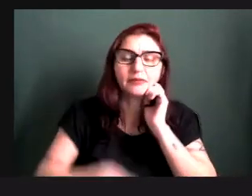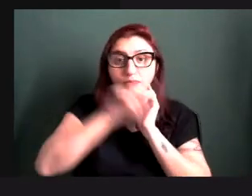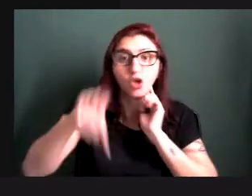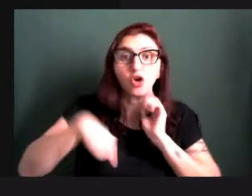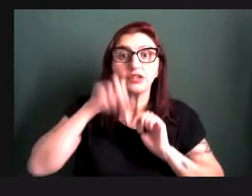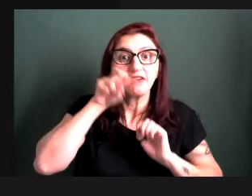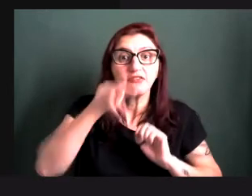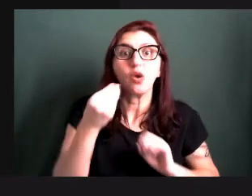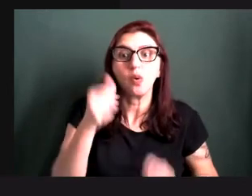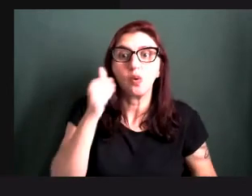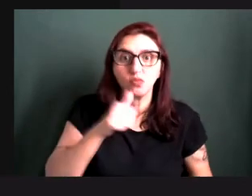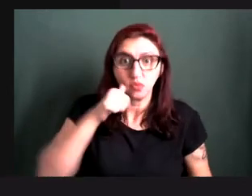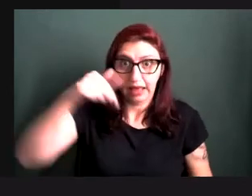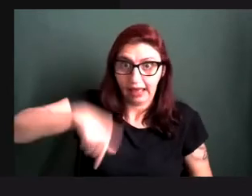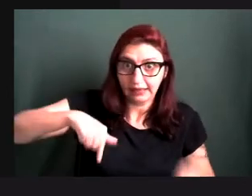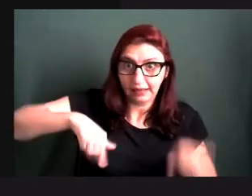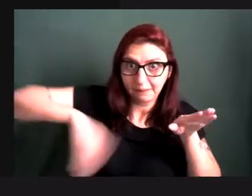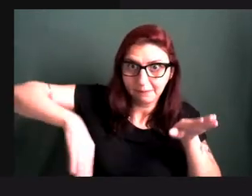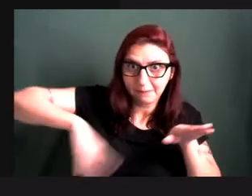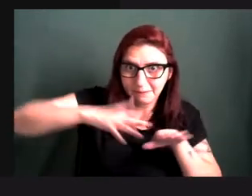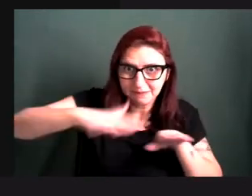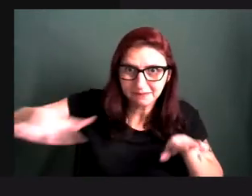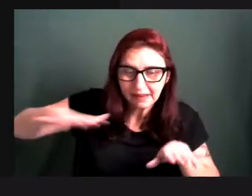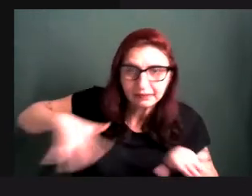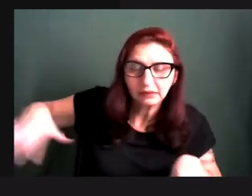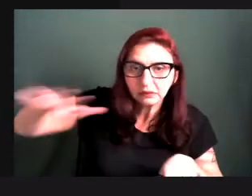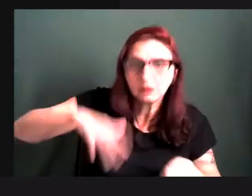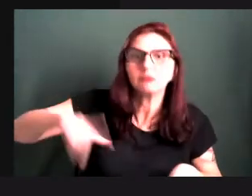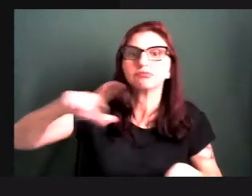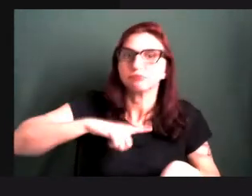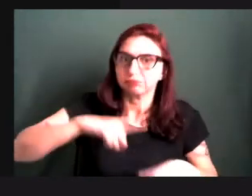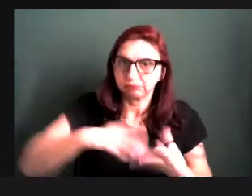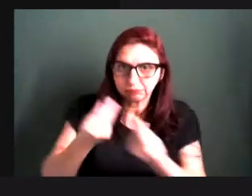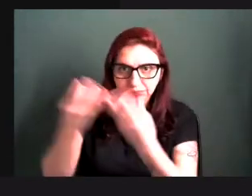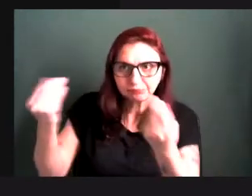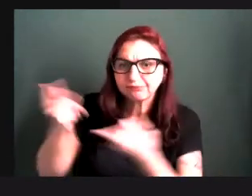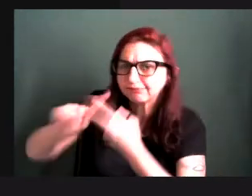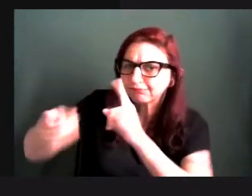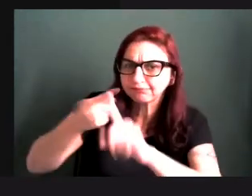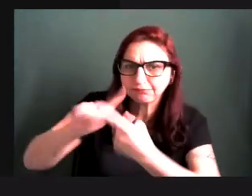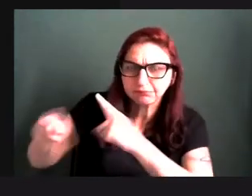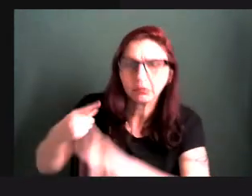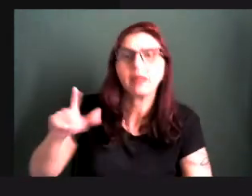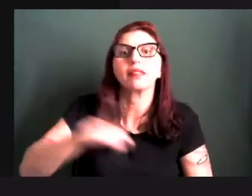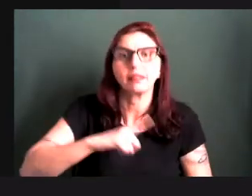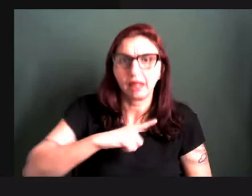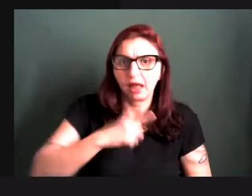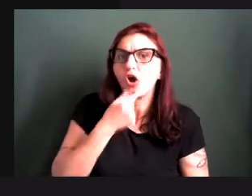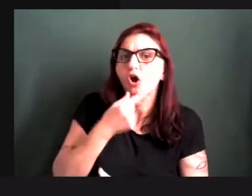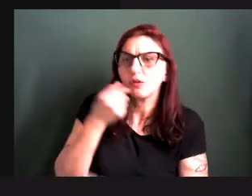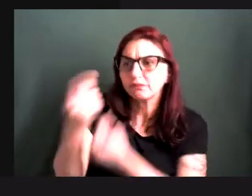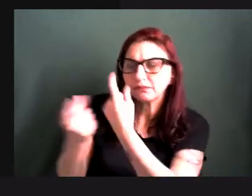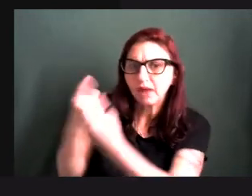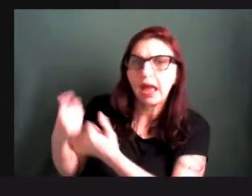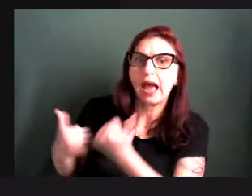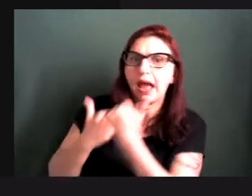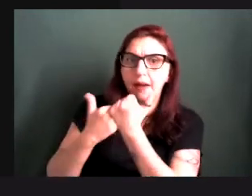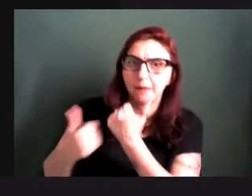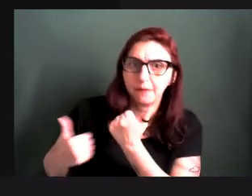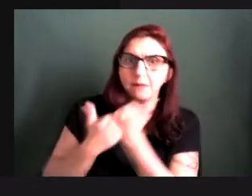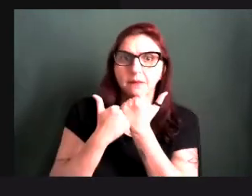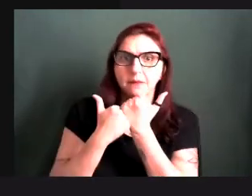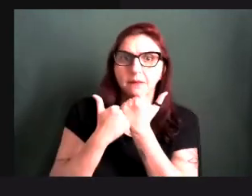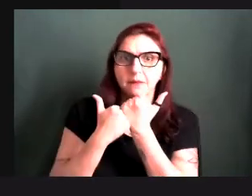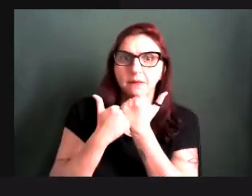né, são muitas mulheres aqui na Baixada que articulam, sim, tem os homens que nos apoiam, tem os homens que estão à frente também, mas a grande maioria, graças